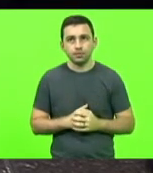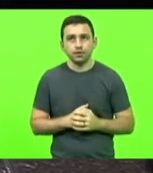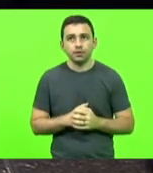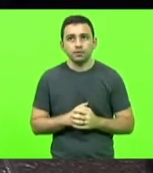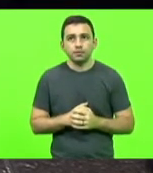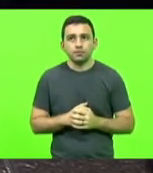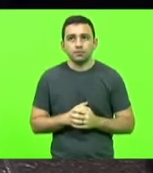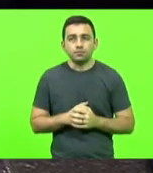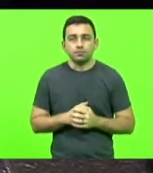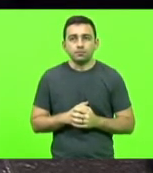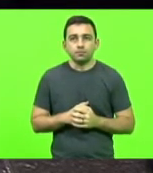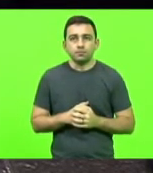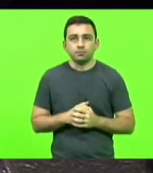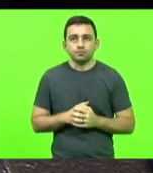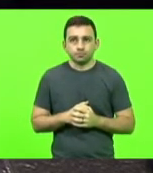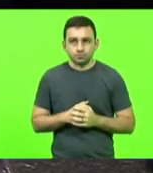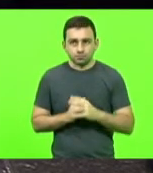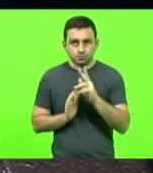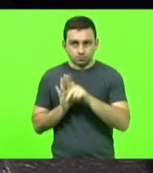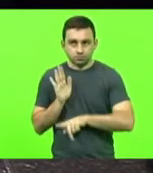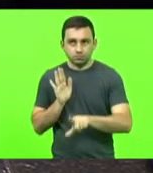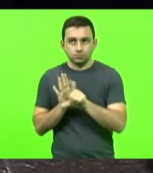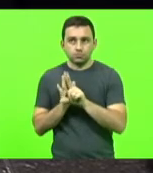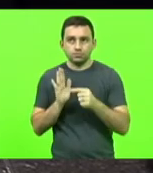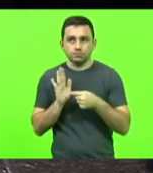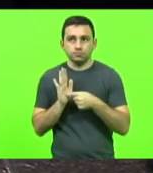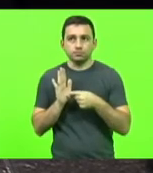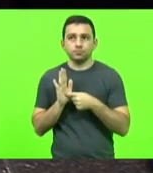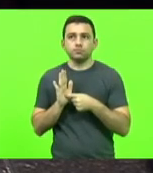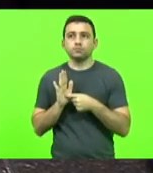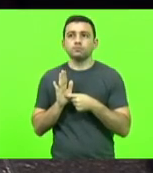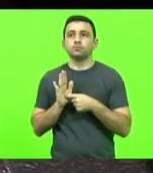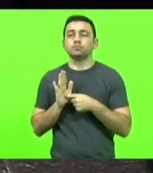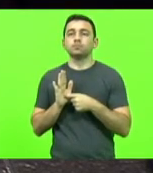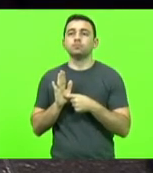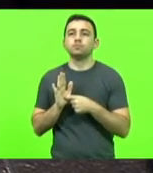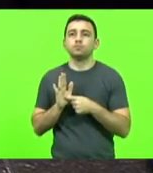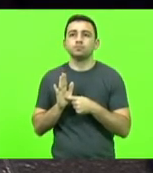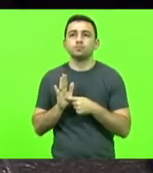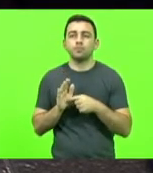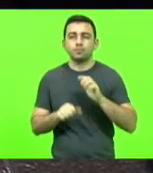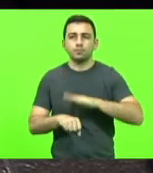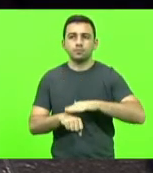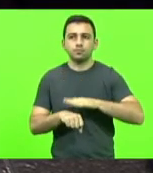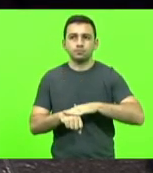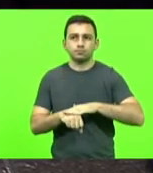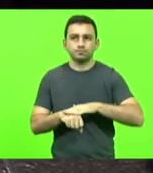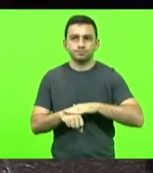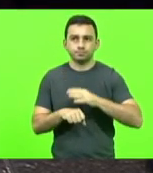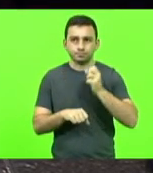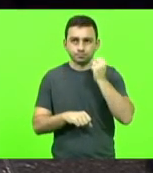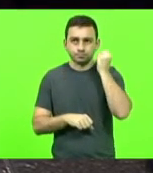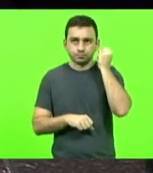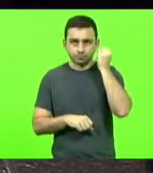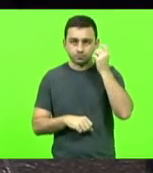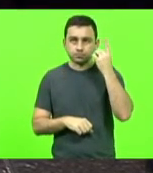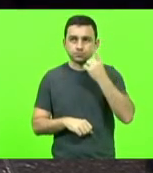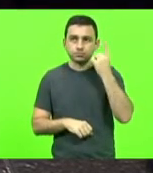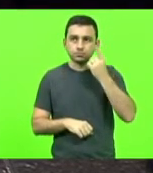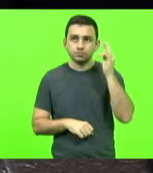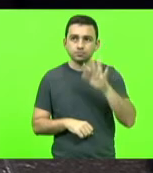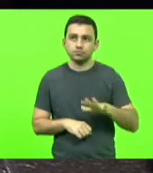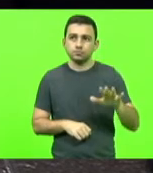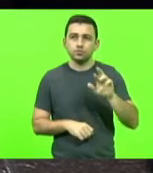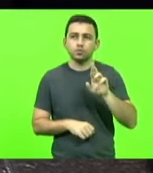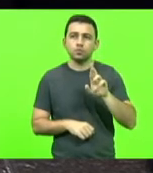o projeto de lei que de autoria do senador do deputado federal Rogério